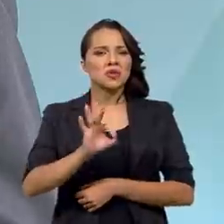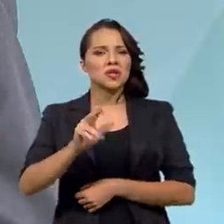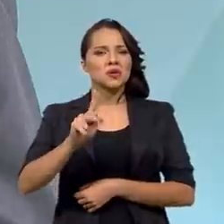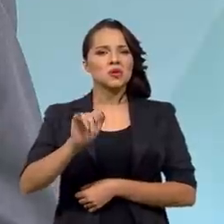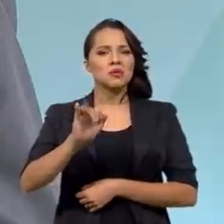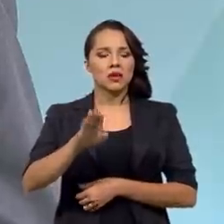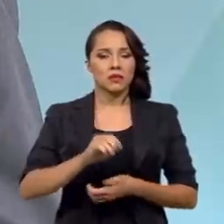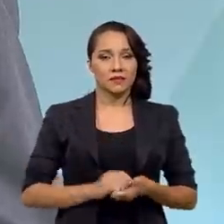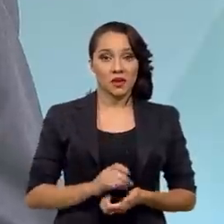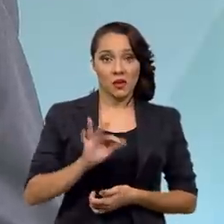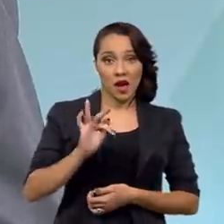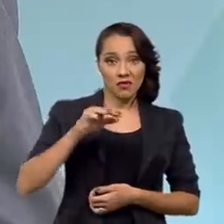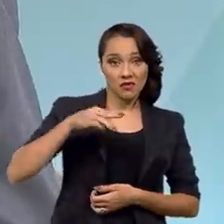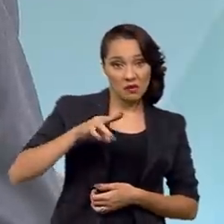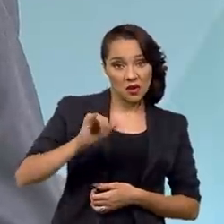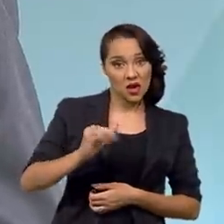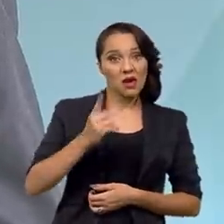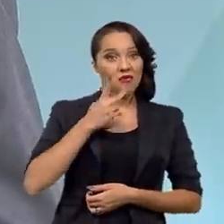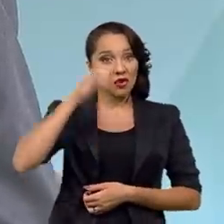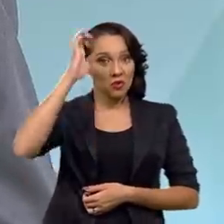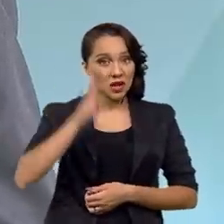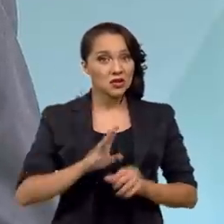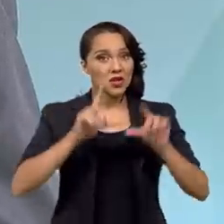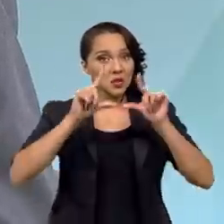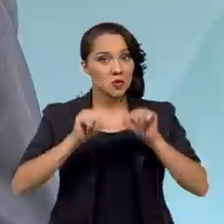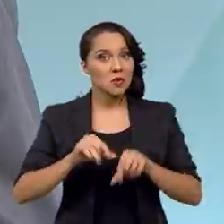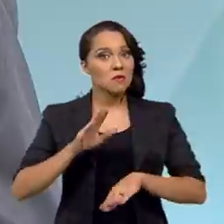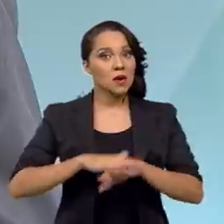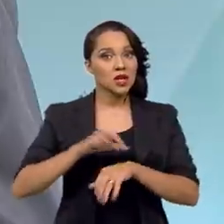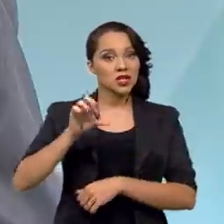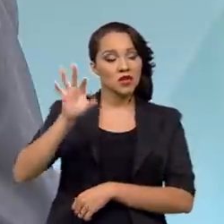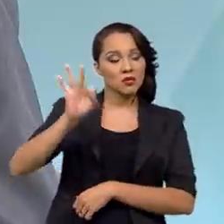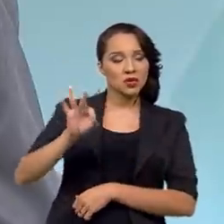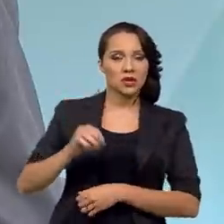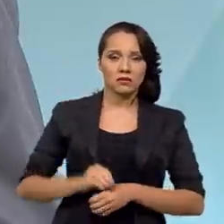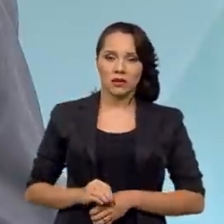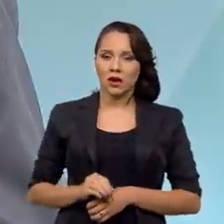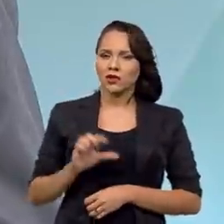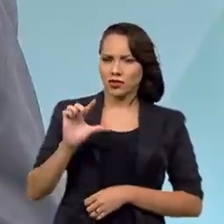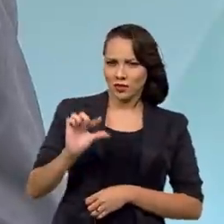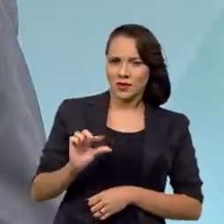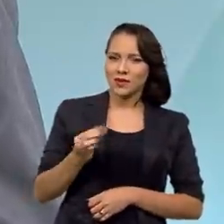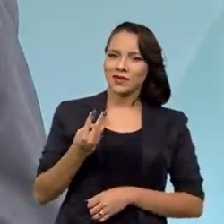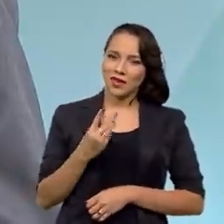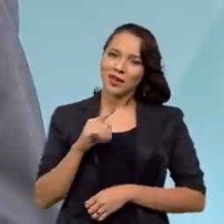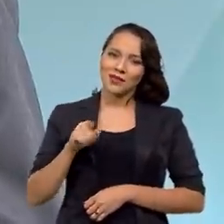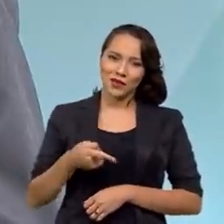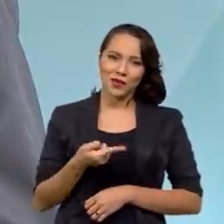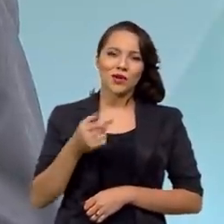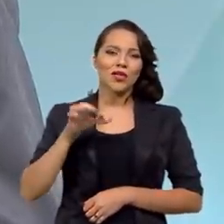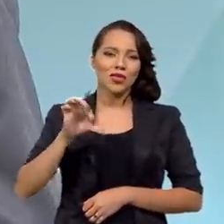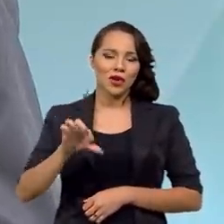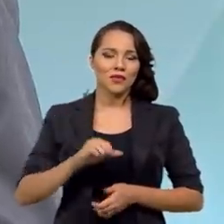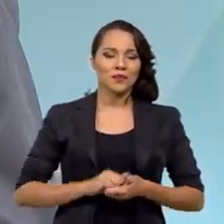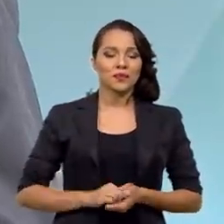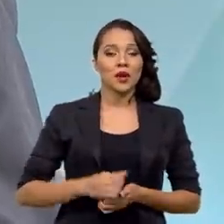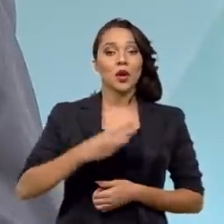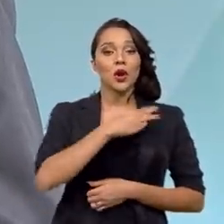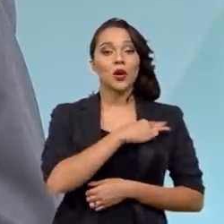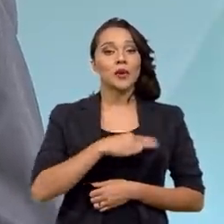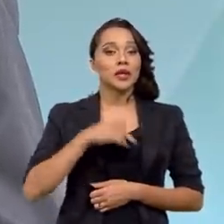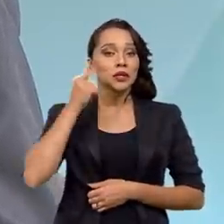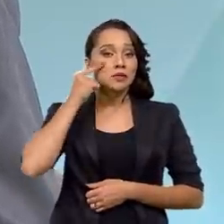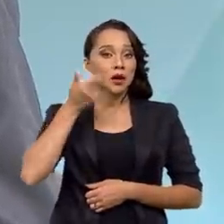O FMI disse que o Brasil ia cair mais de 9% do PIB. Nós caímos 3,9%. O ministro Paulo Guedes